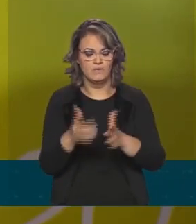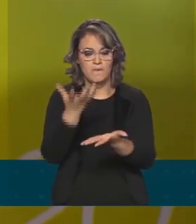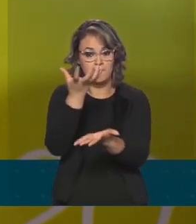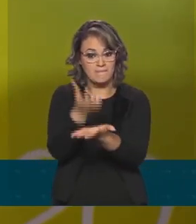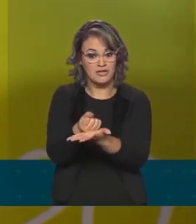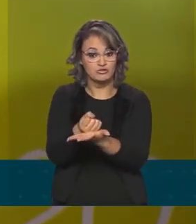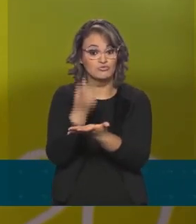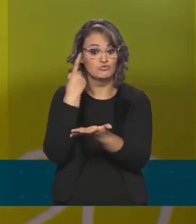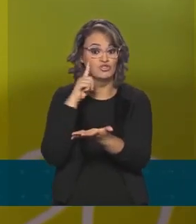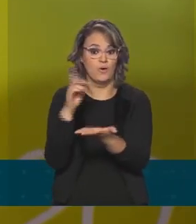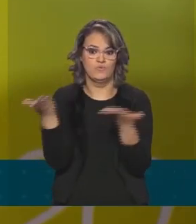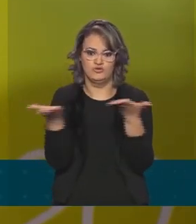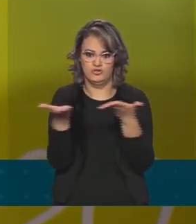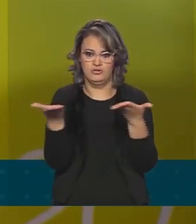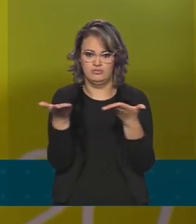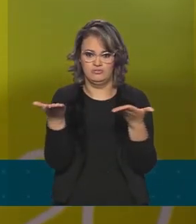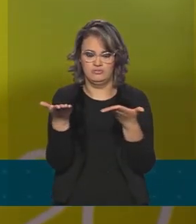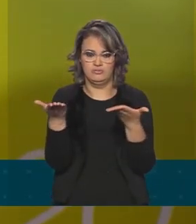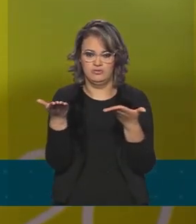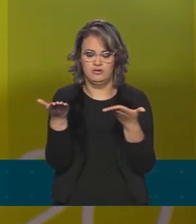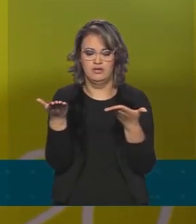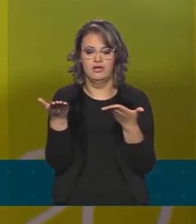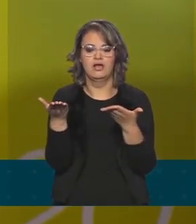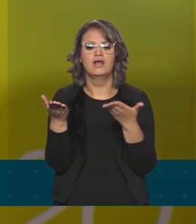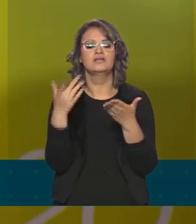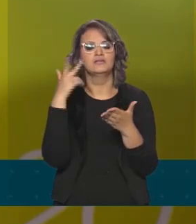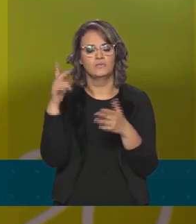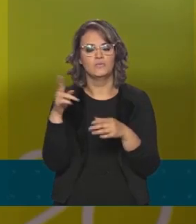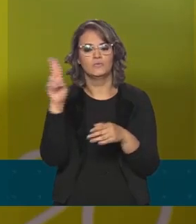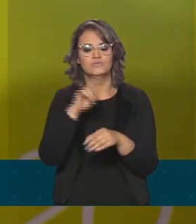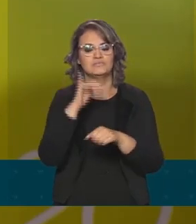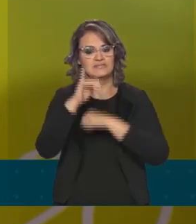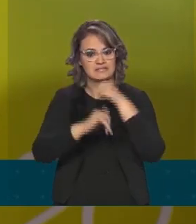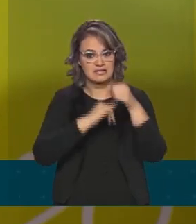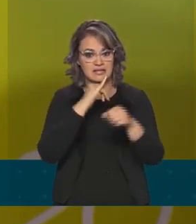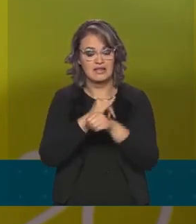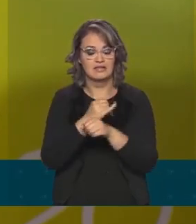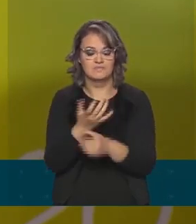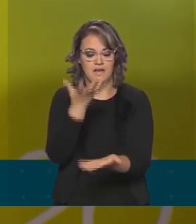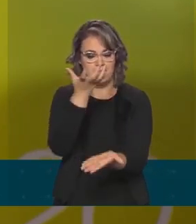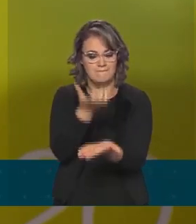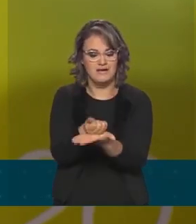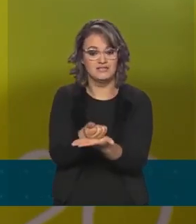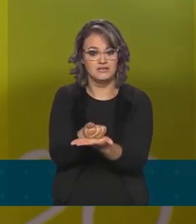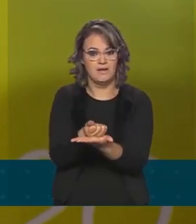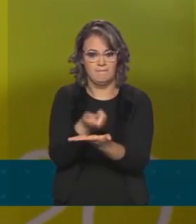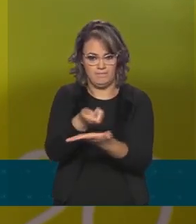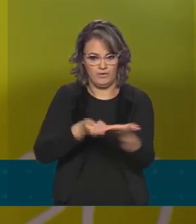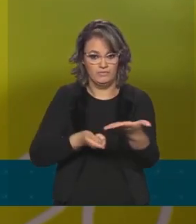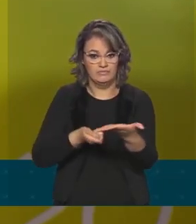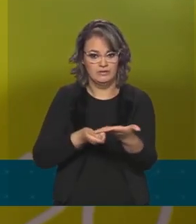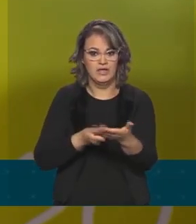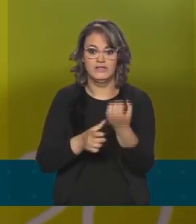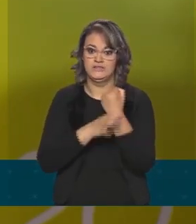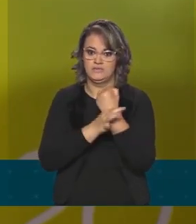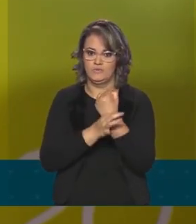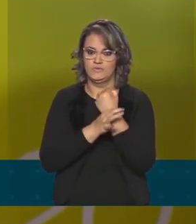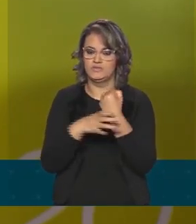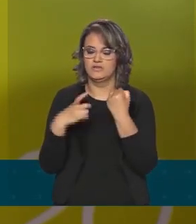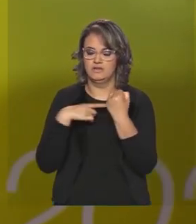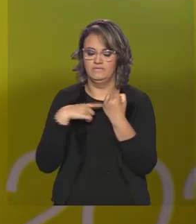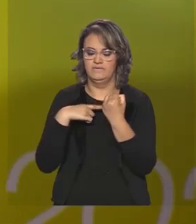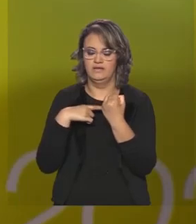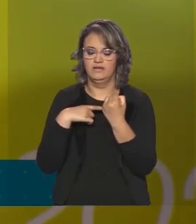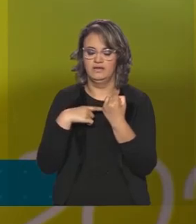no dia de hoje. Então, nós utilizamos a internet para baixar com segurança as provas no dia de hoje. Isso